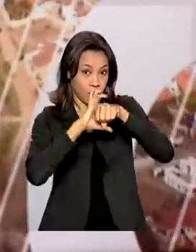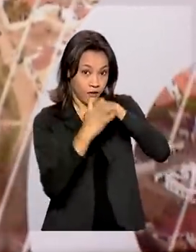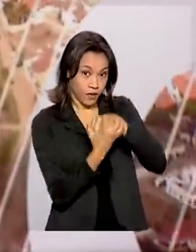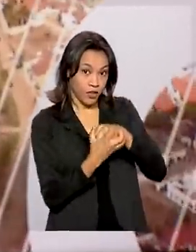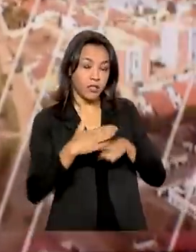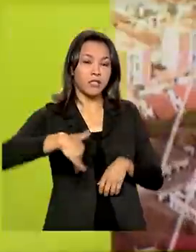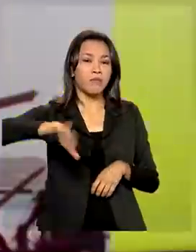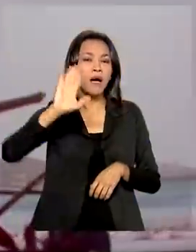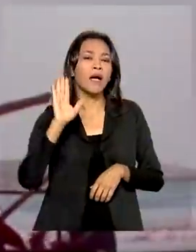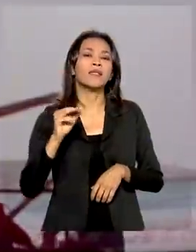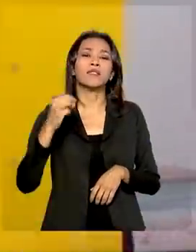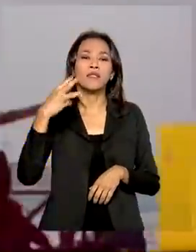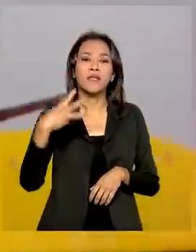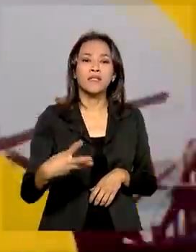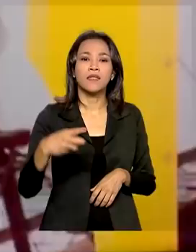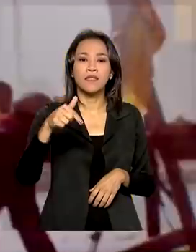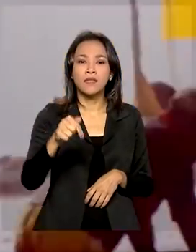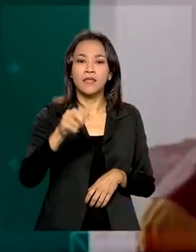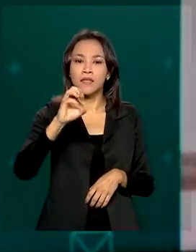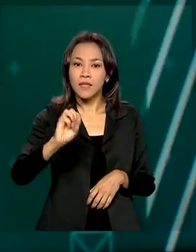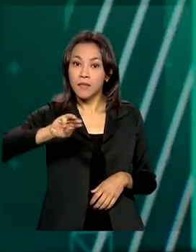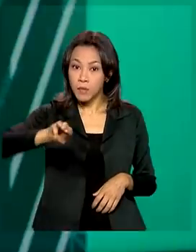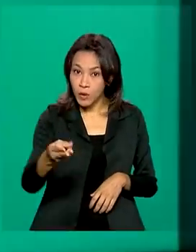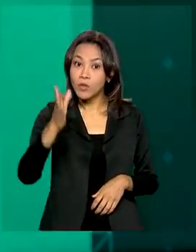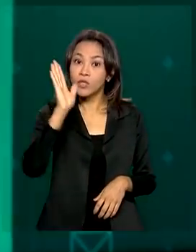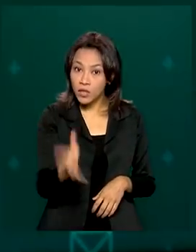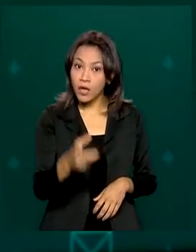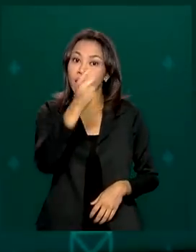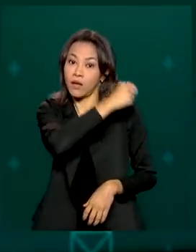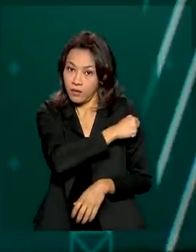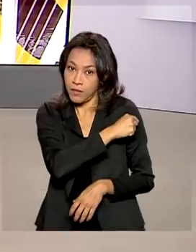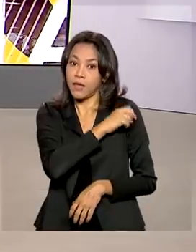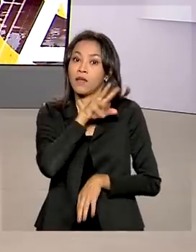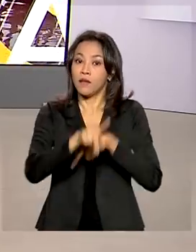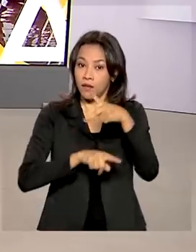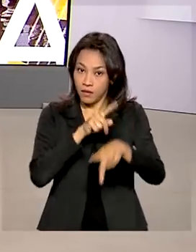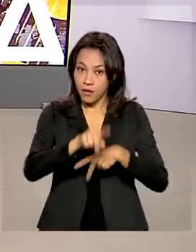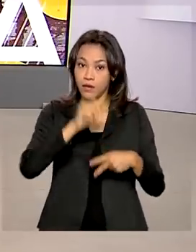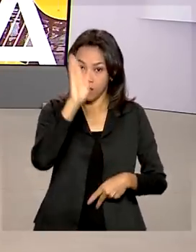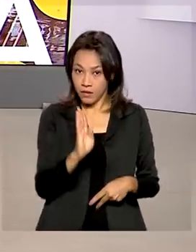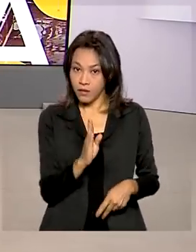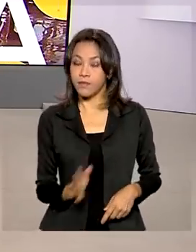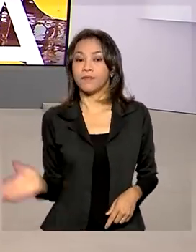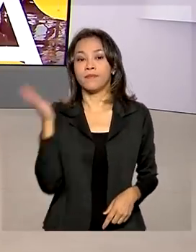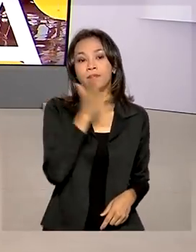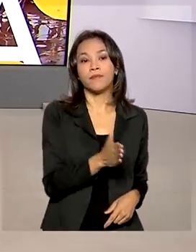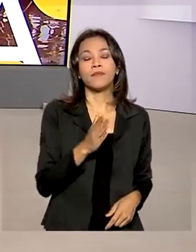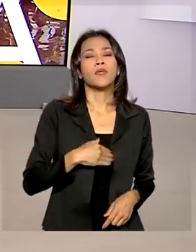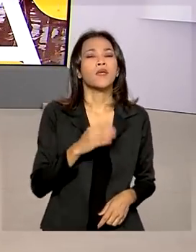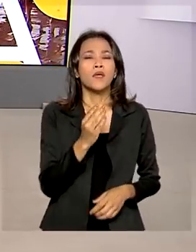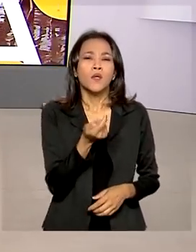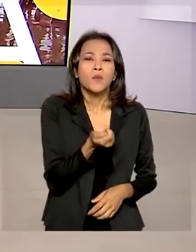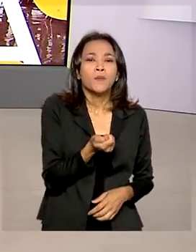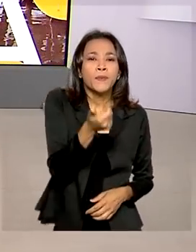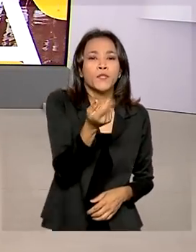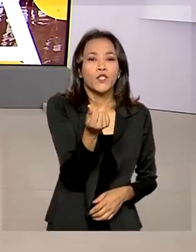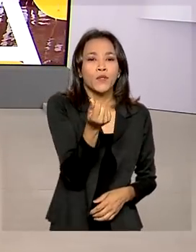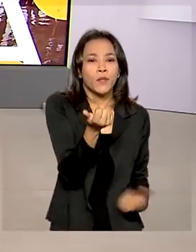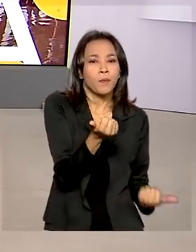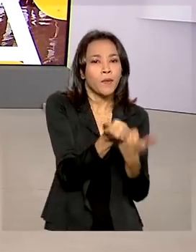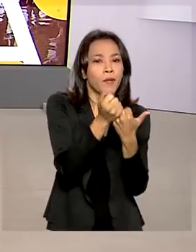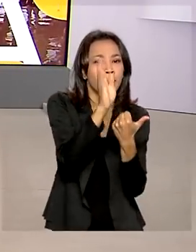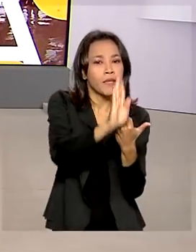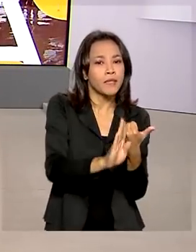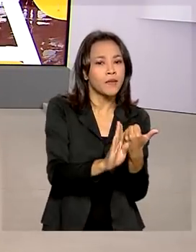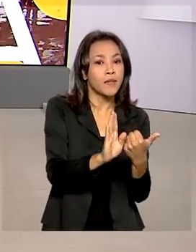370 milhões já foram aplicadas na população. O Auxílio Brasil, que beneficia 17 milhões